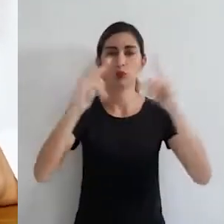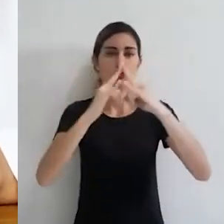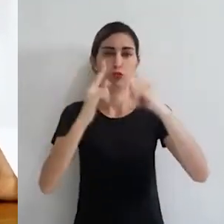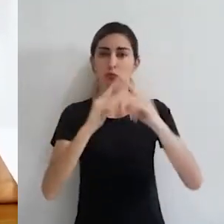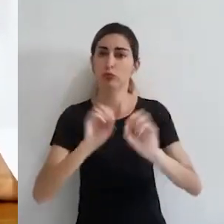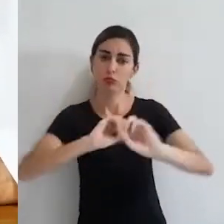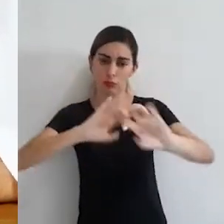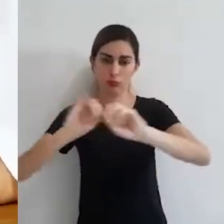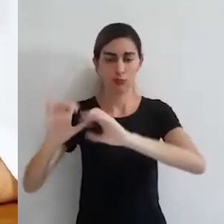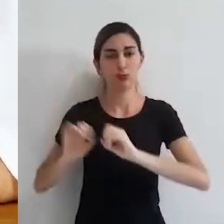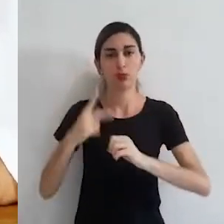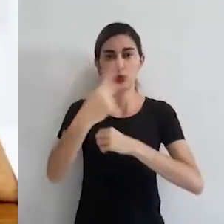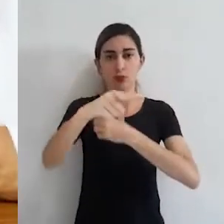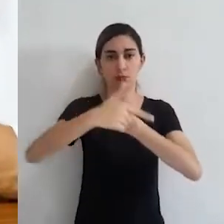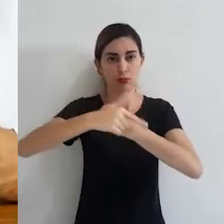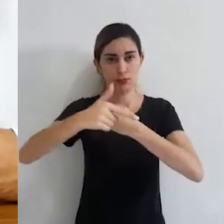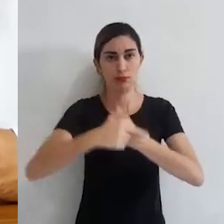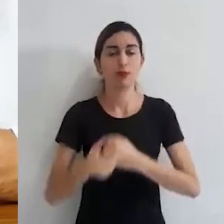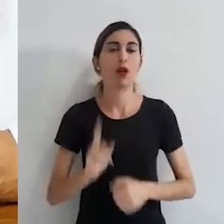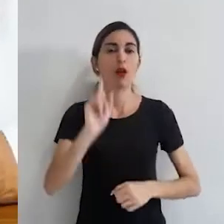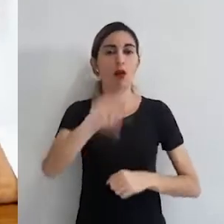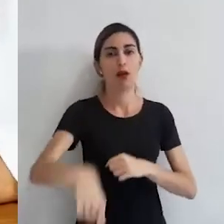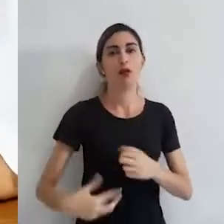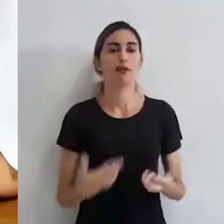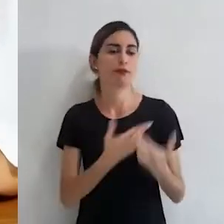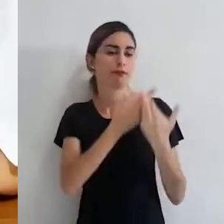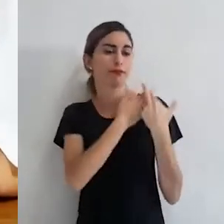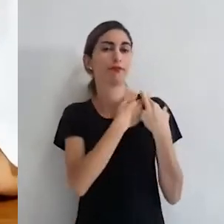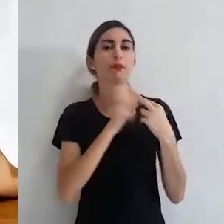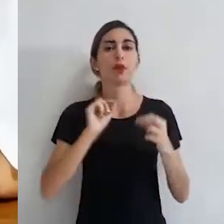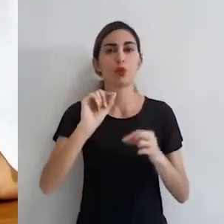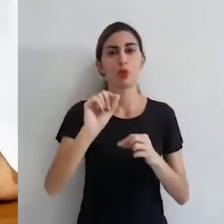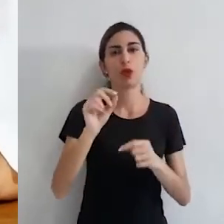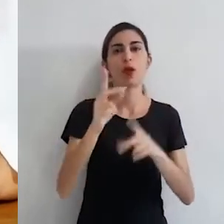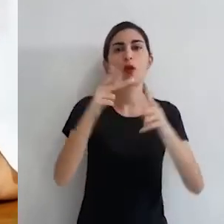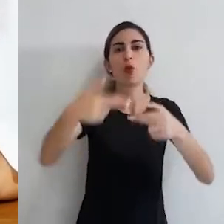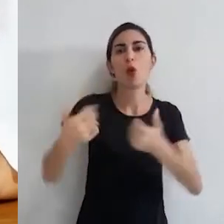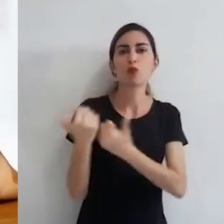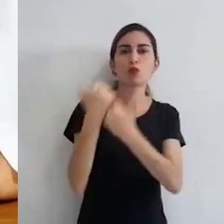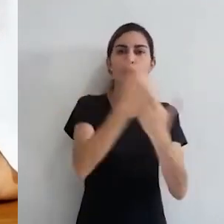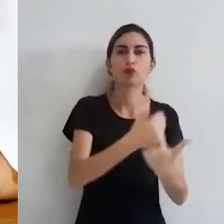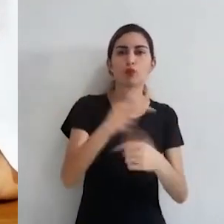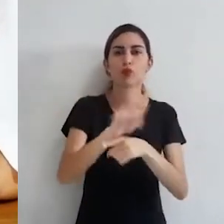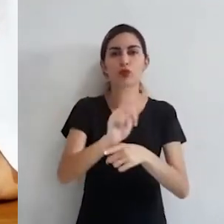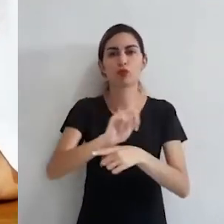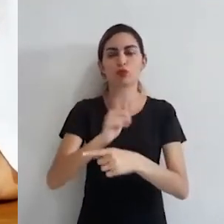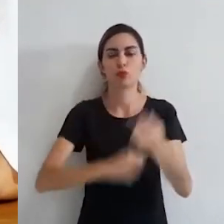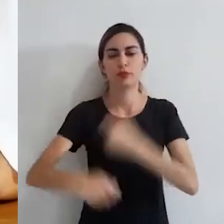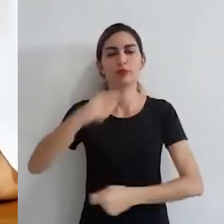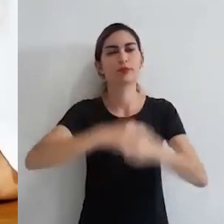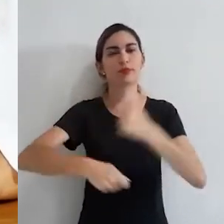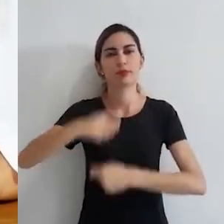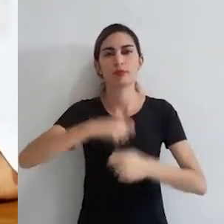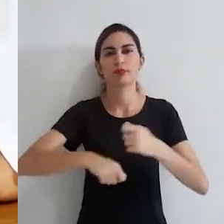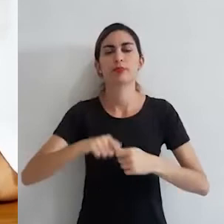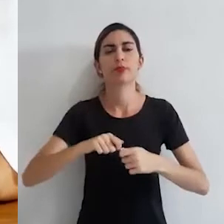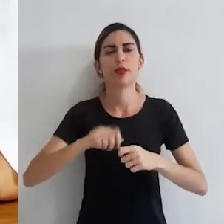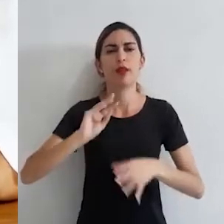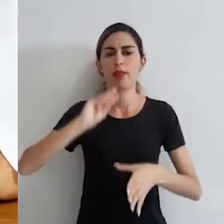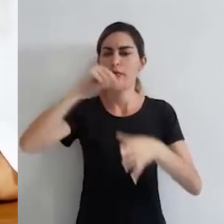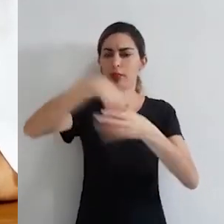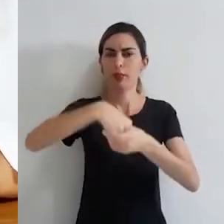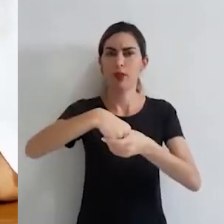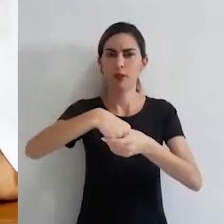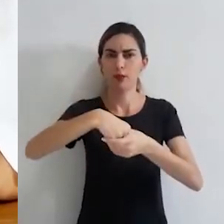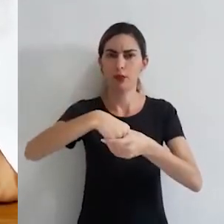ensino. O seu papel equivale a uma atuação de gestor administrativo. Dentre as